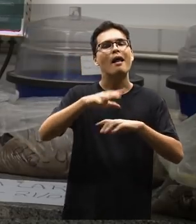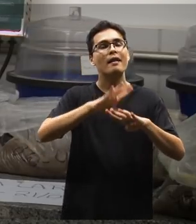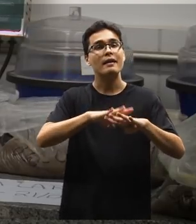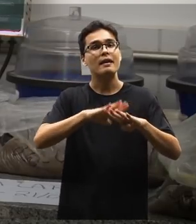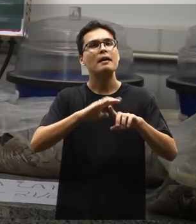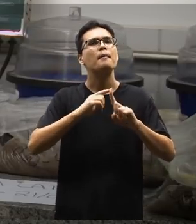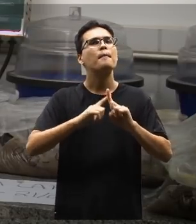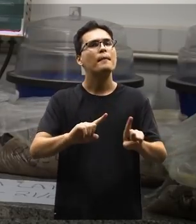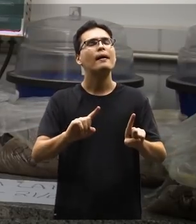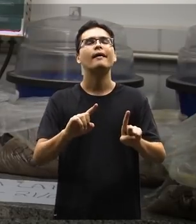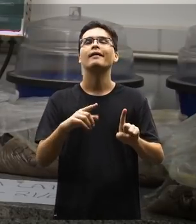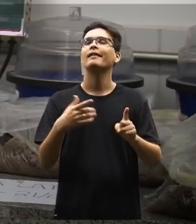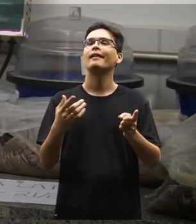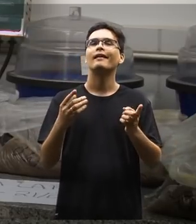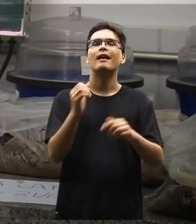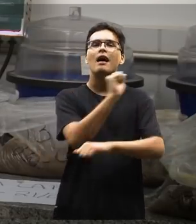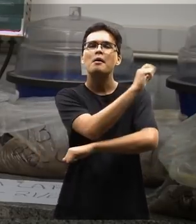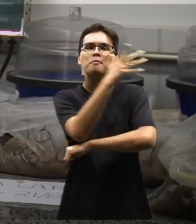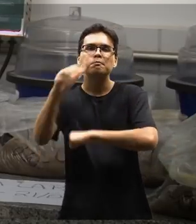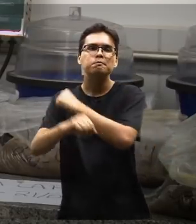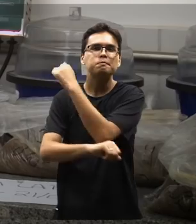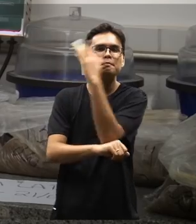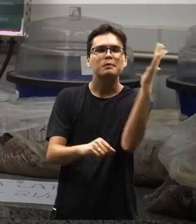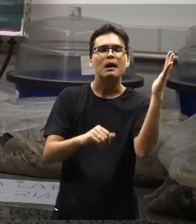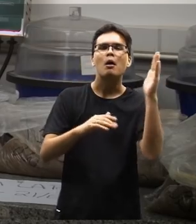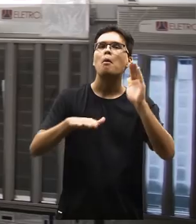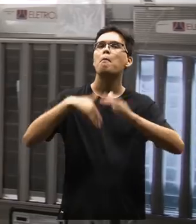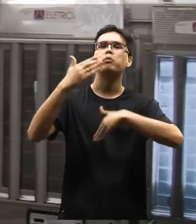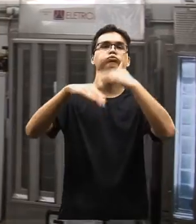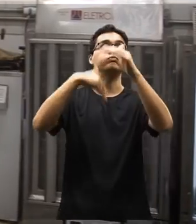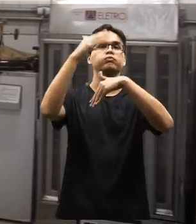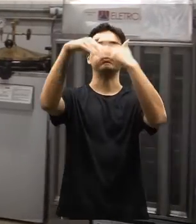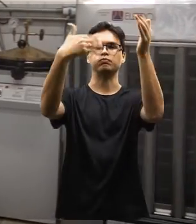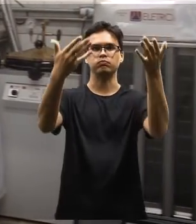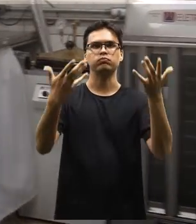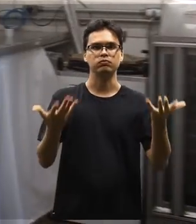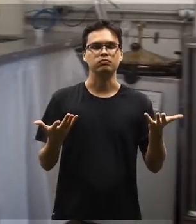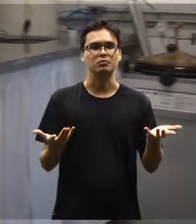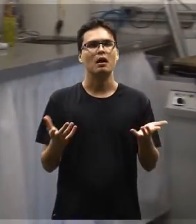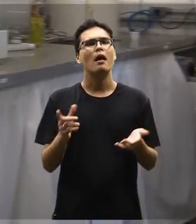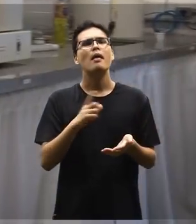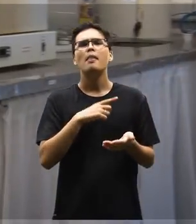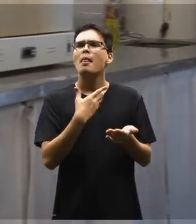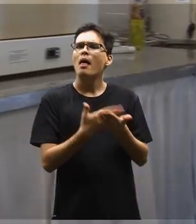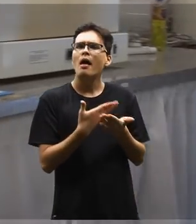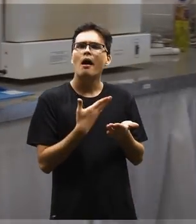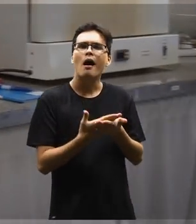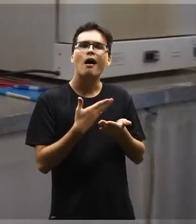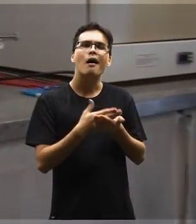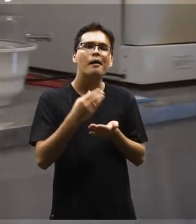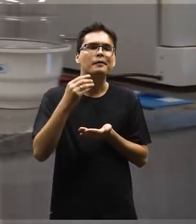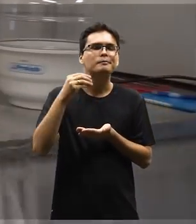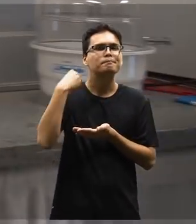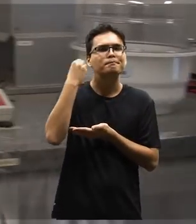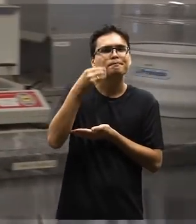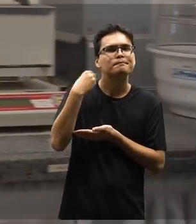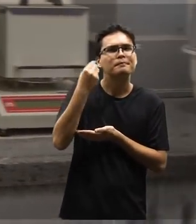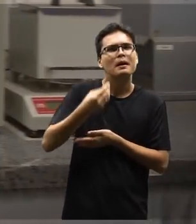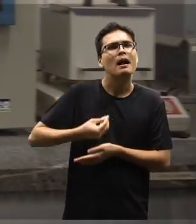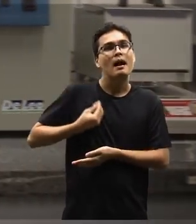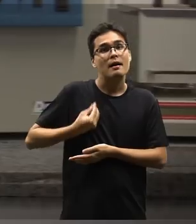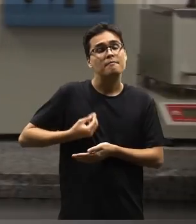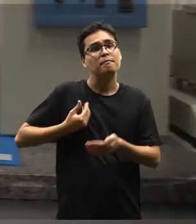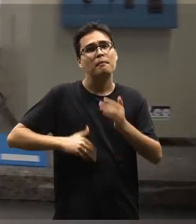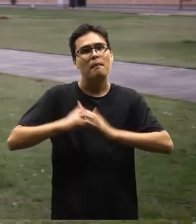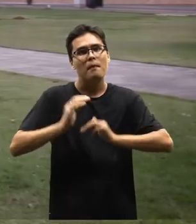exatas, porém com essa parte ambiental bastante desenvolvida. A gente tem muitas aulas de campo,